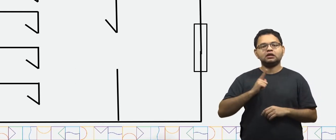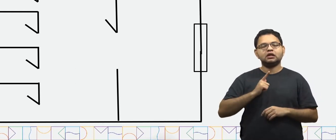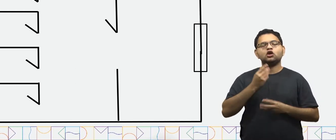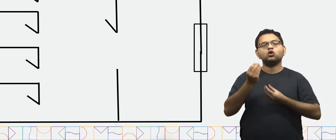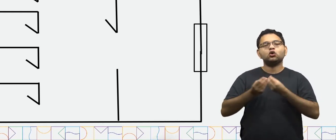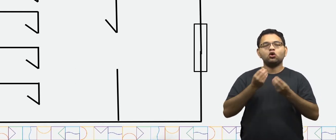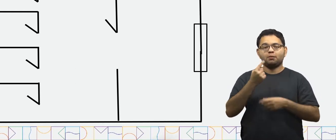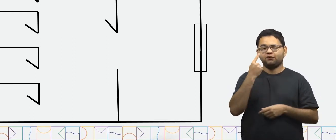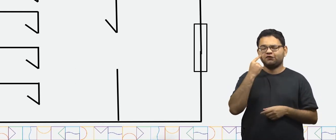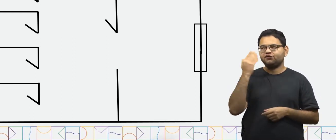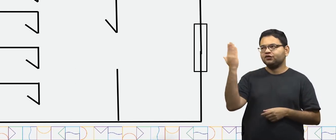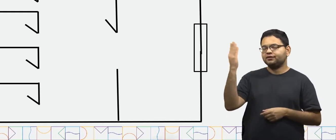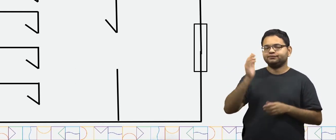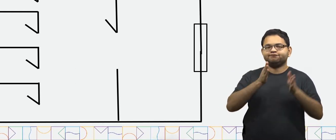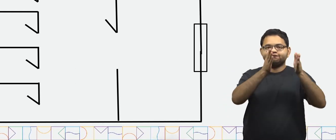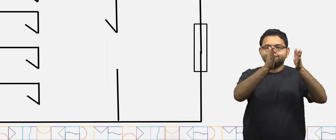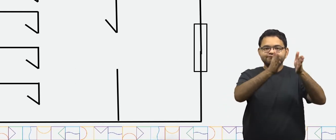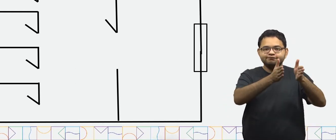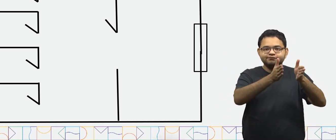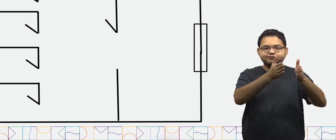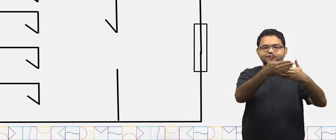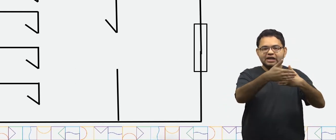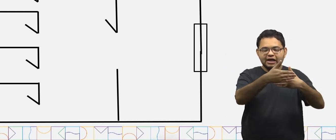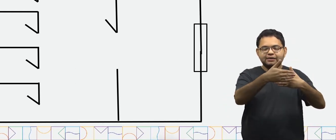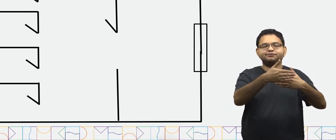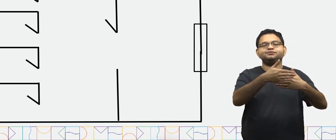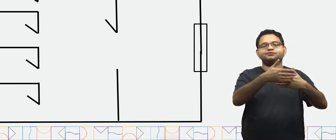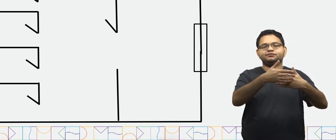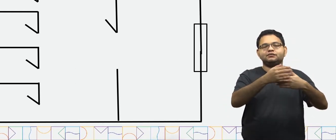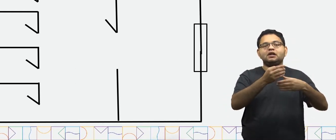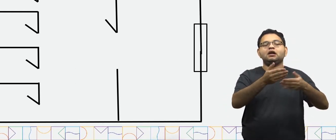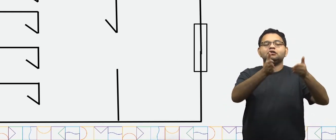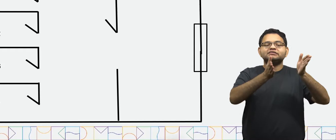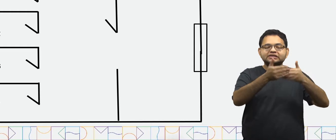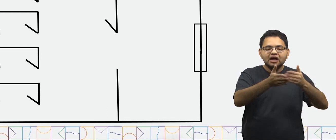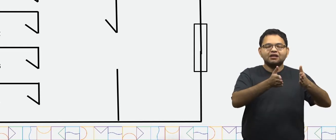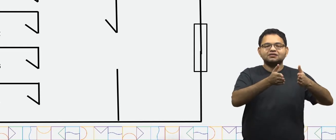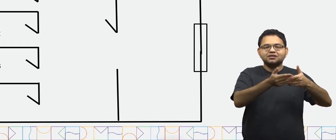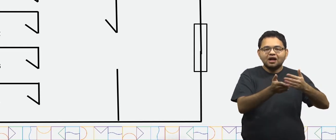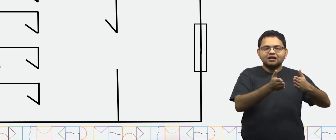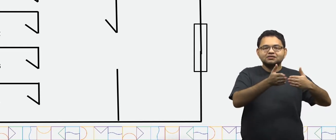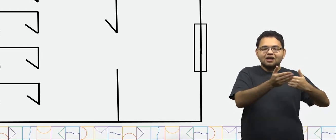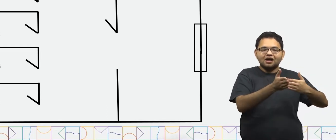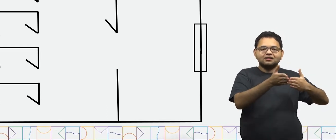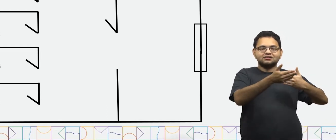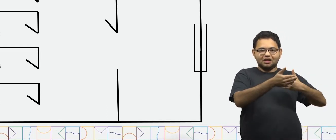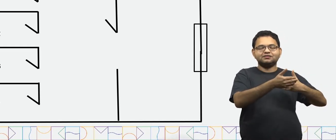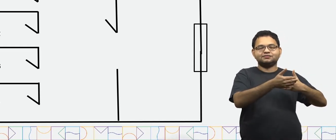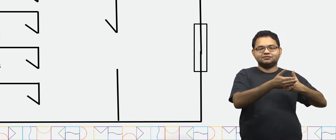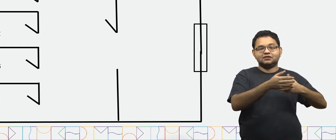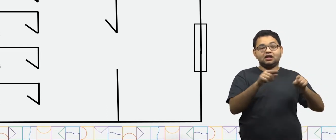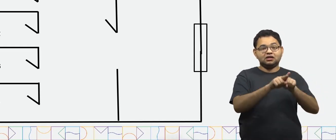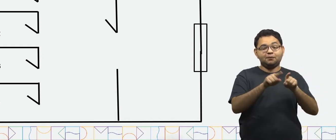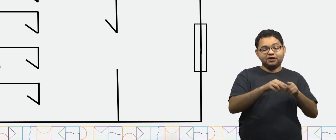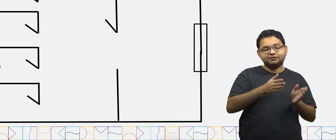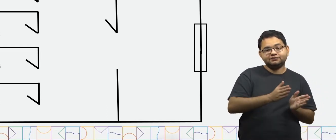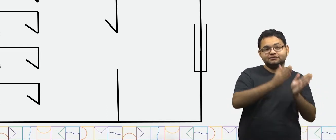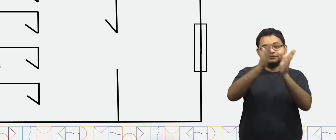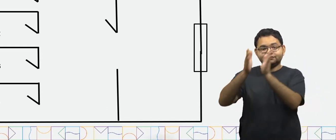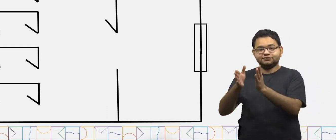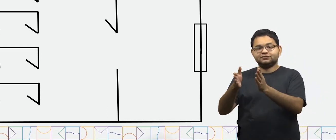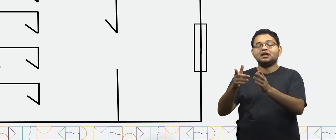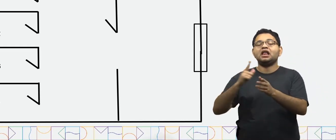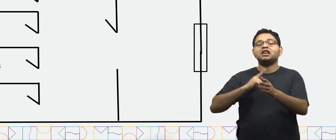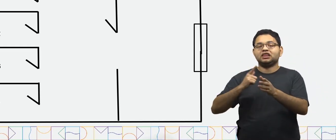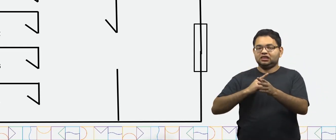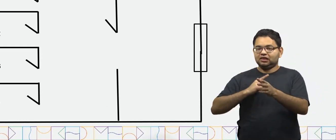diretoria, pela sala dos professores, pelas salas de aula. Temos também dois banheiros,